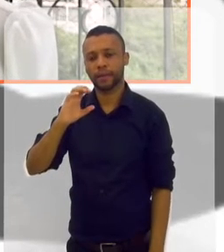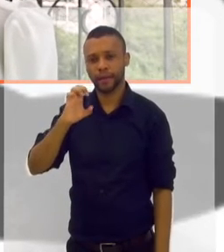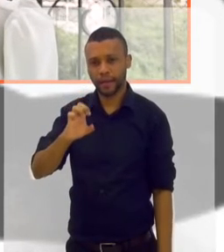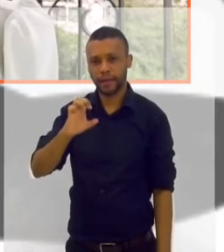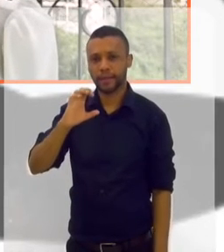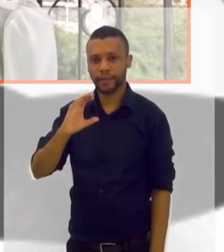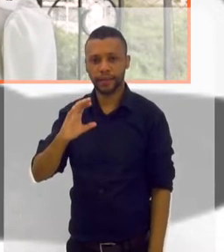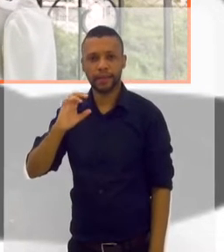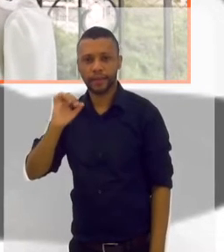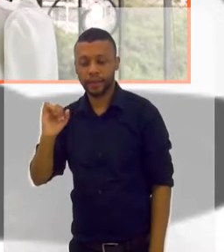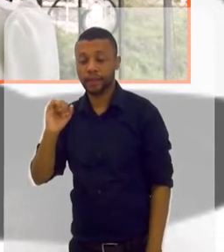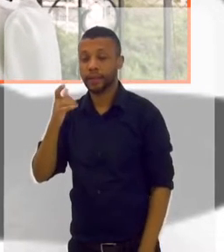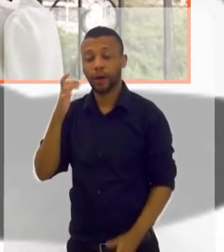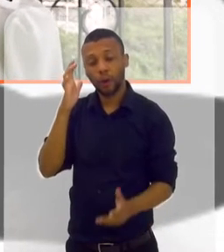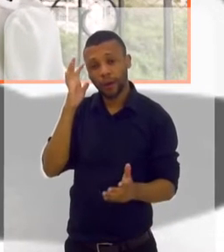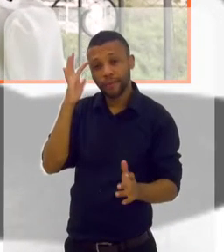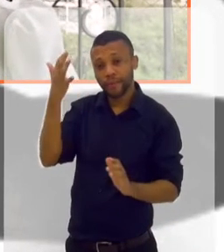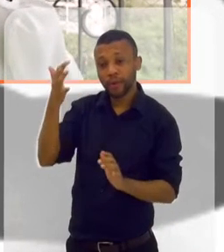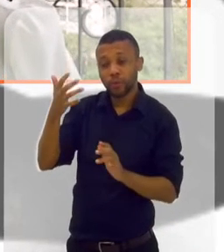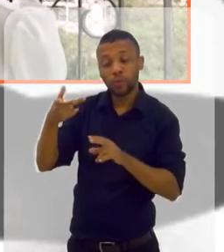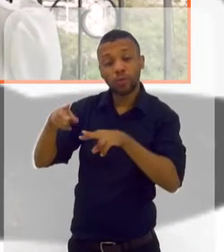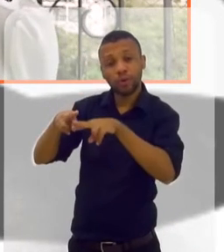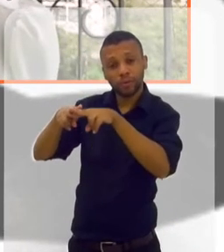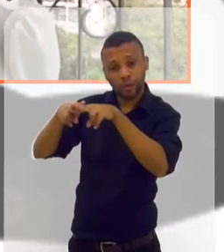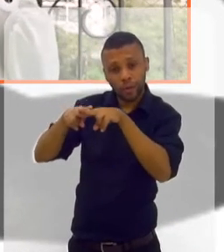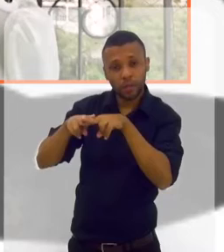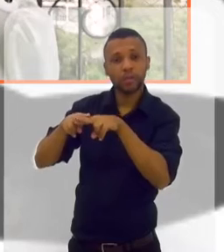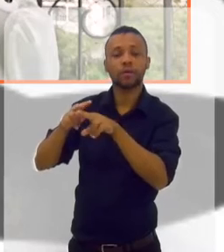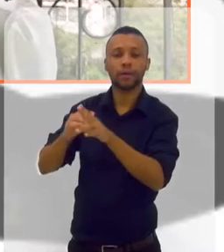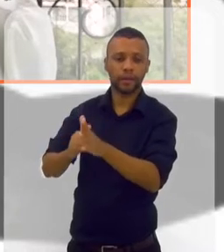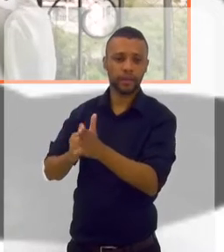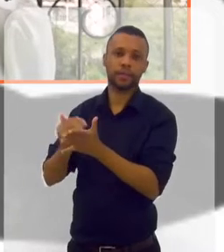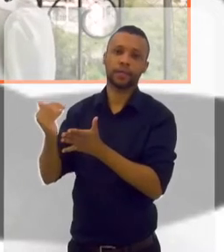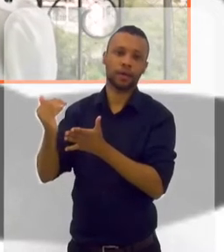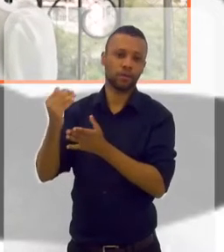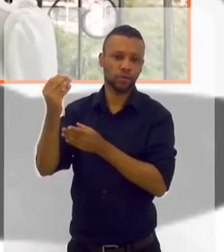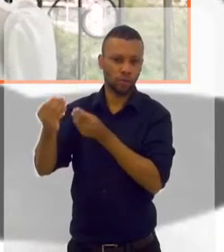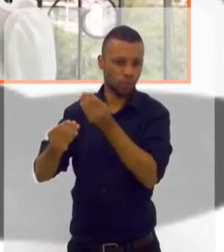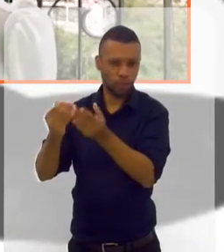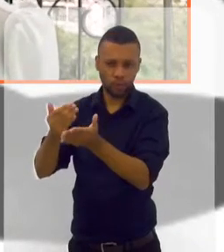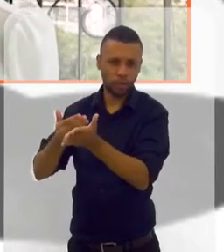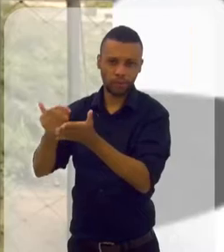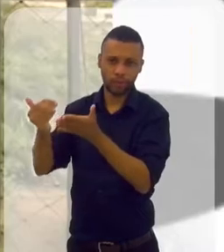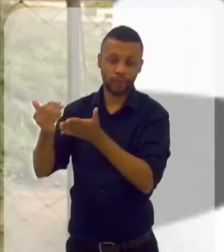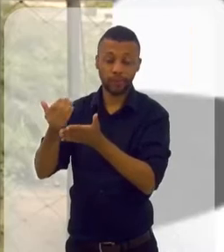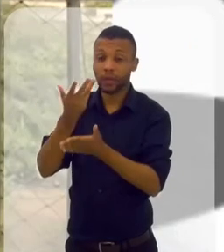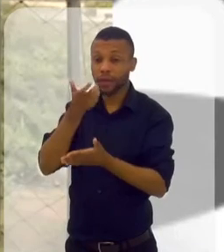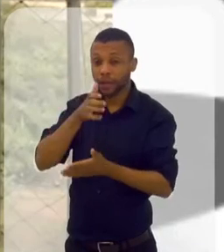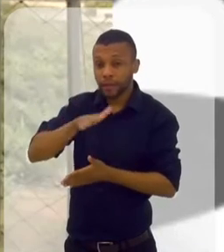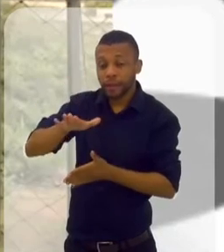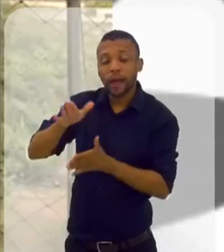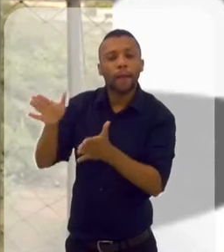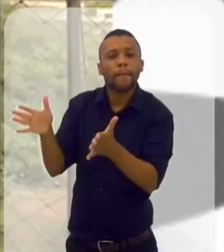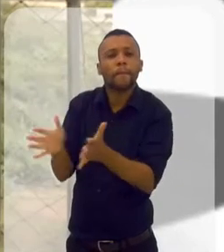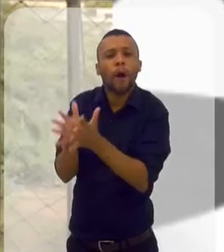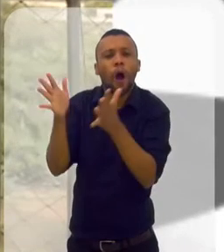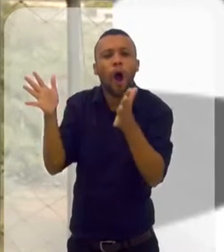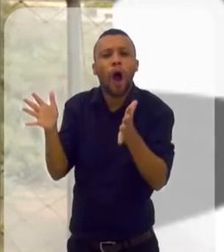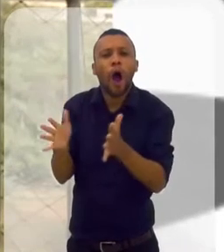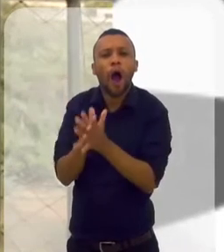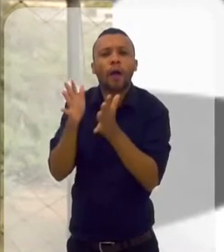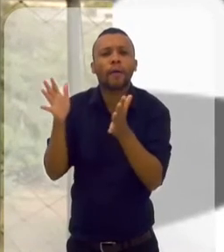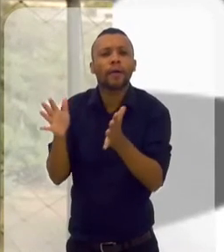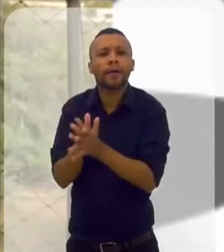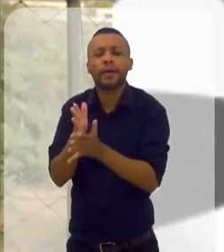evento causador inicial. O que, aonde começou aquela compulsão? Então, no caso dela, quando ela era pequena, ela era muito pobre. E ela ganhou um